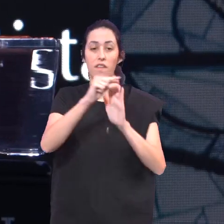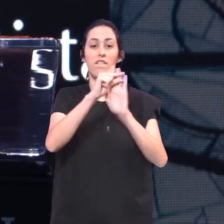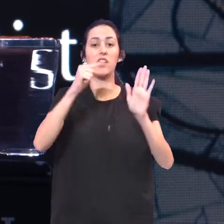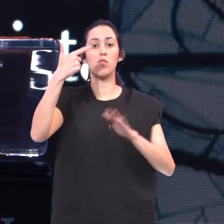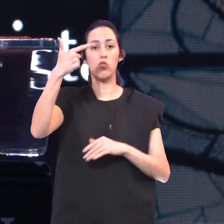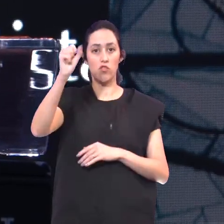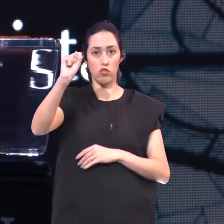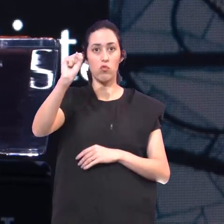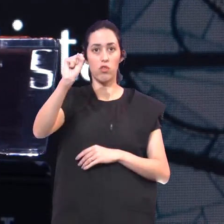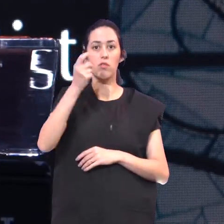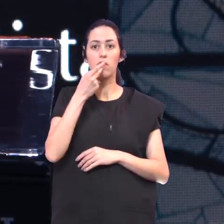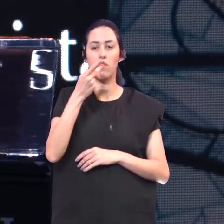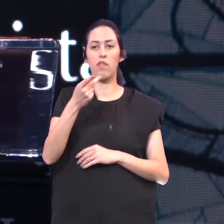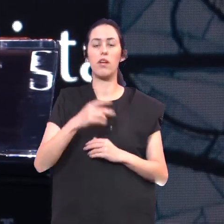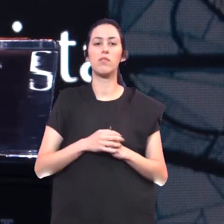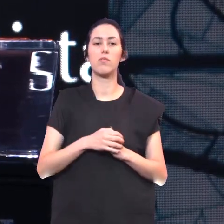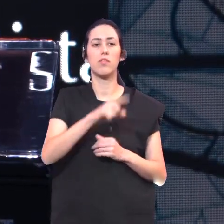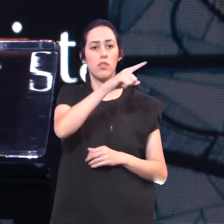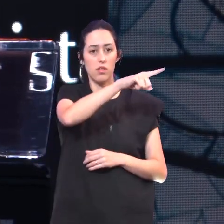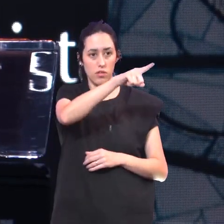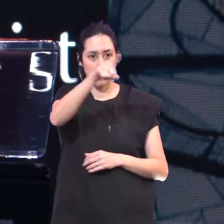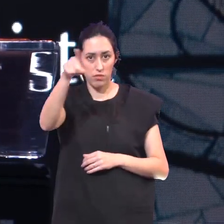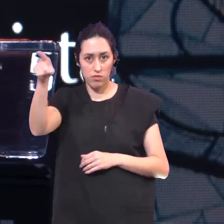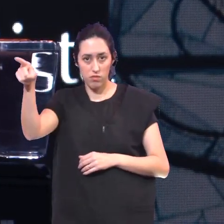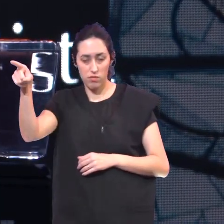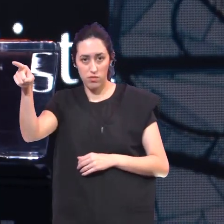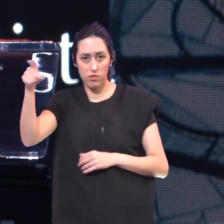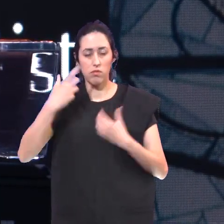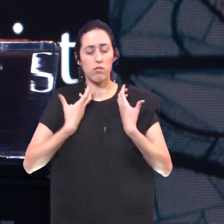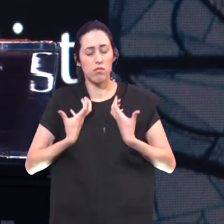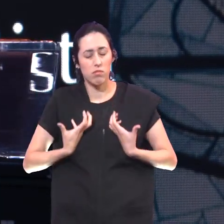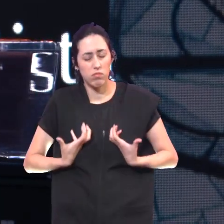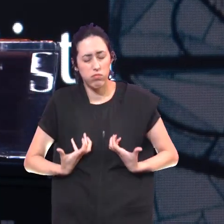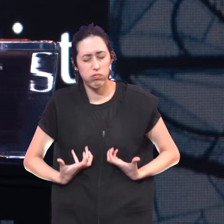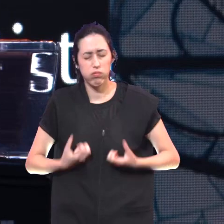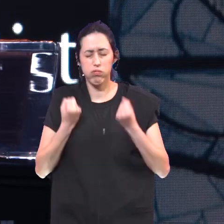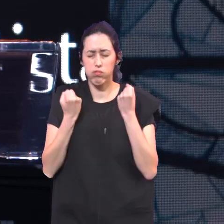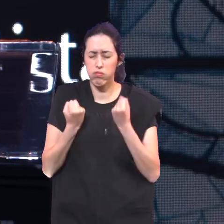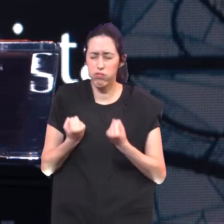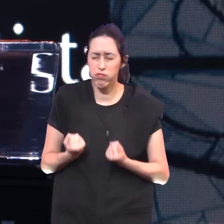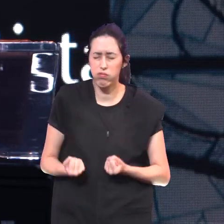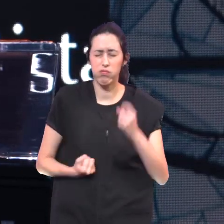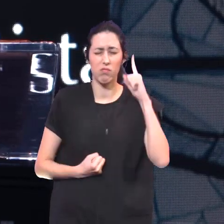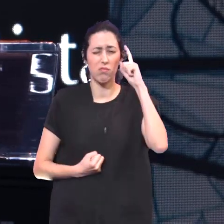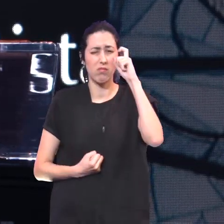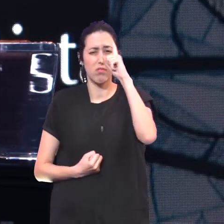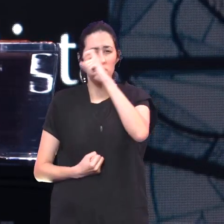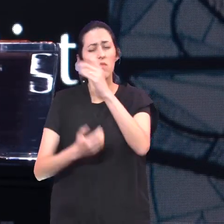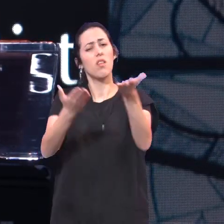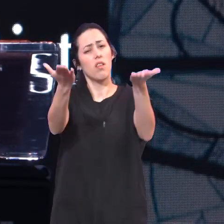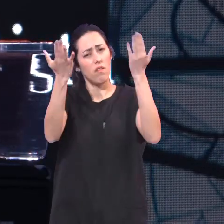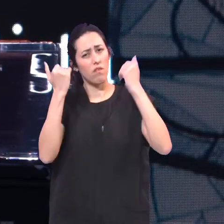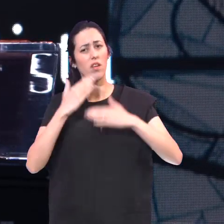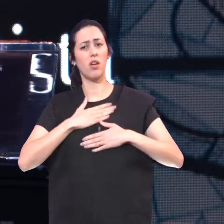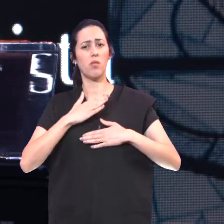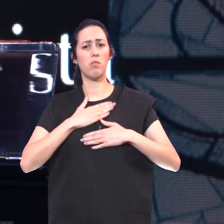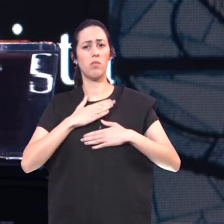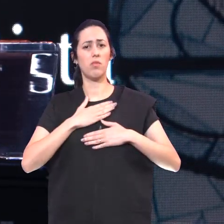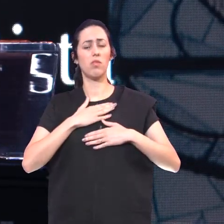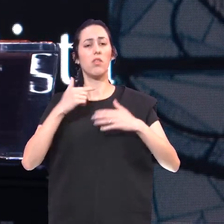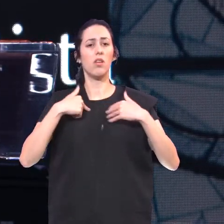28 Todos os que estão Cansados E sobrecarregados E eu darei